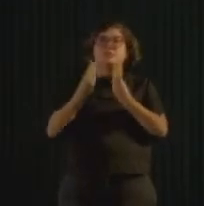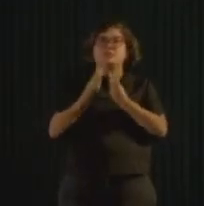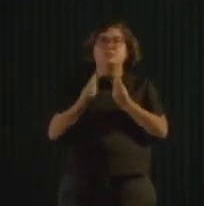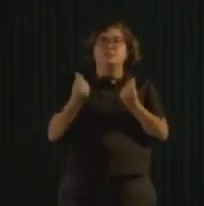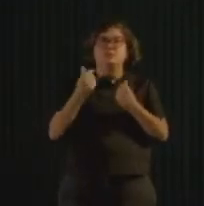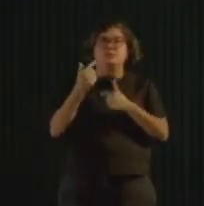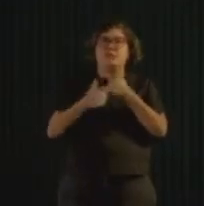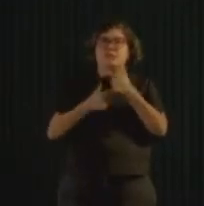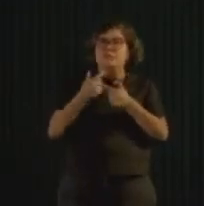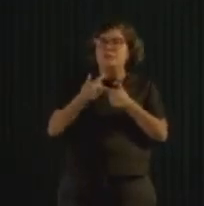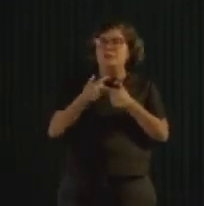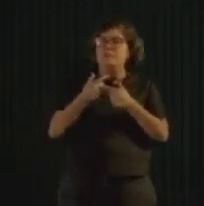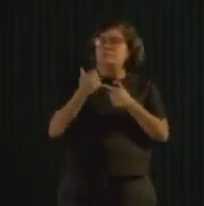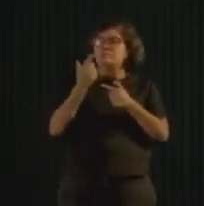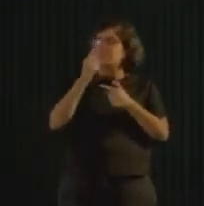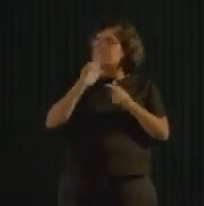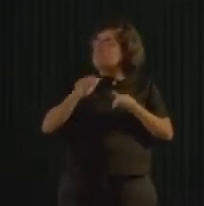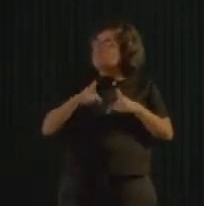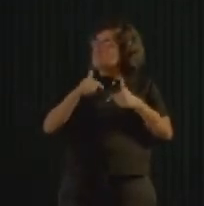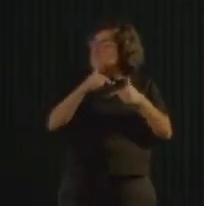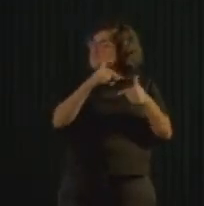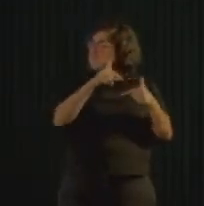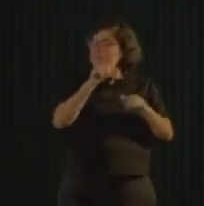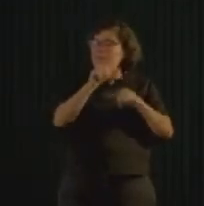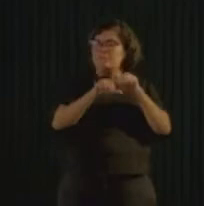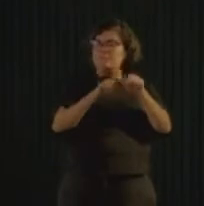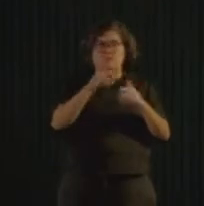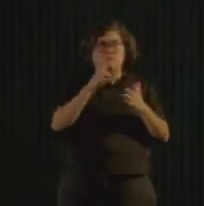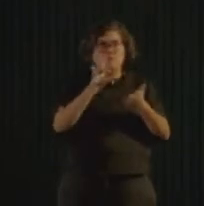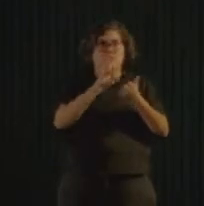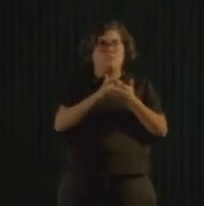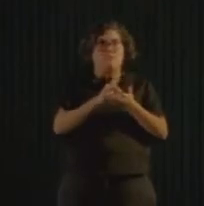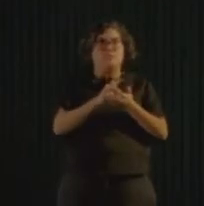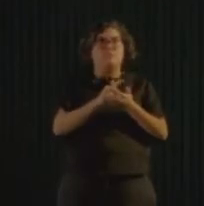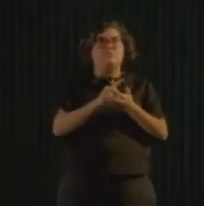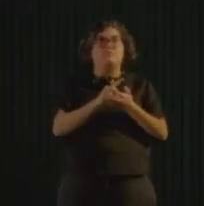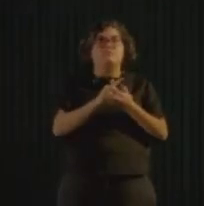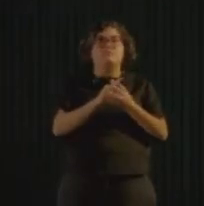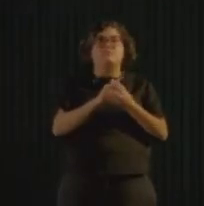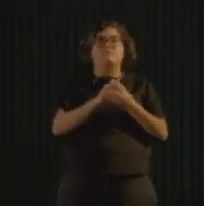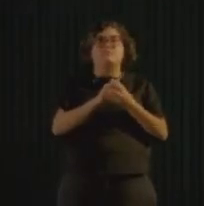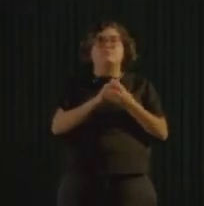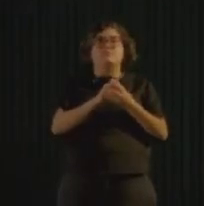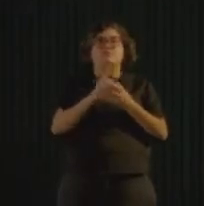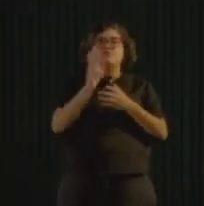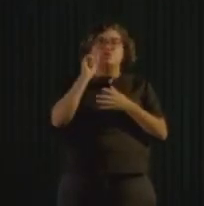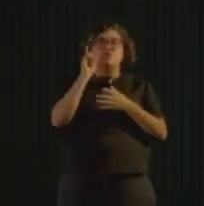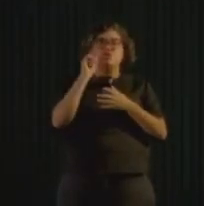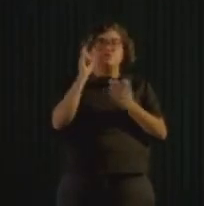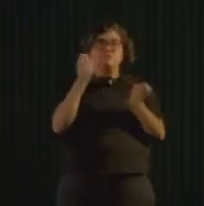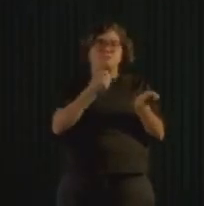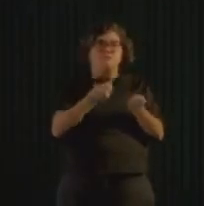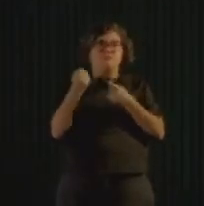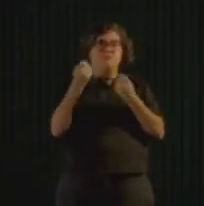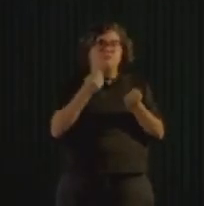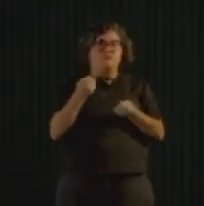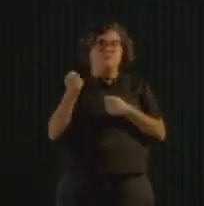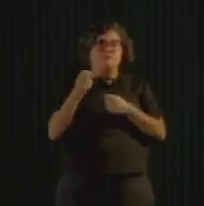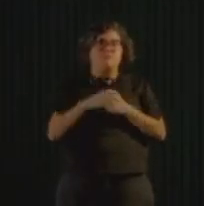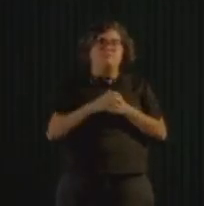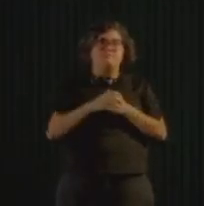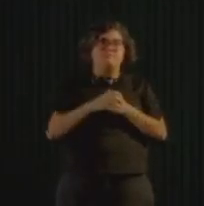ainda convertido, a mudança mesmo no dia a dia. Então é muito